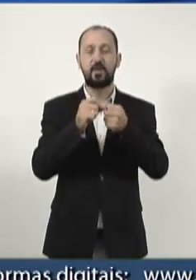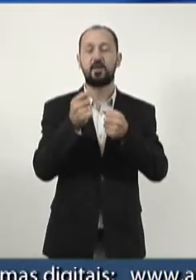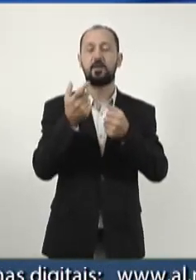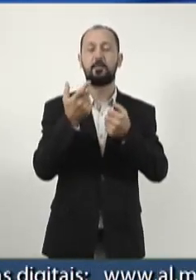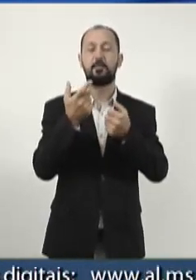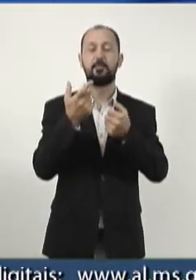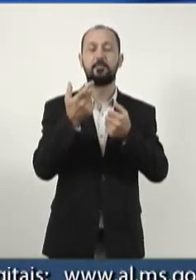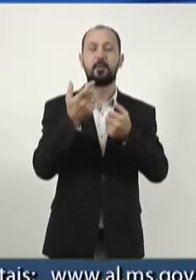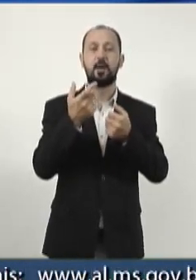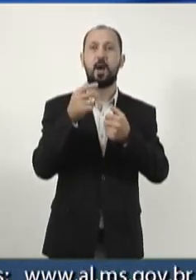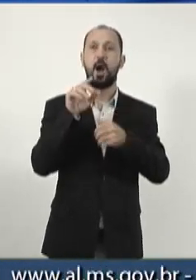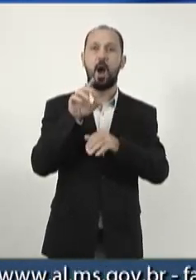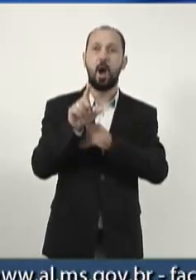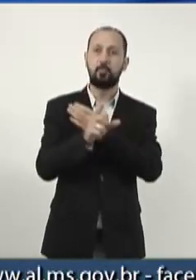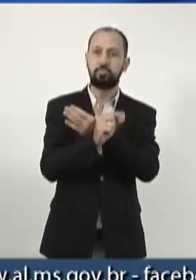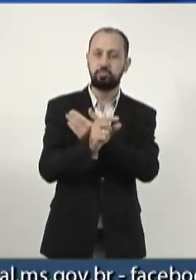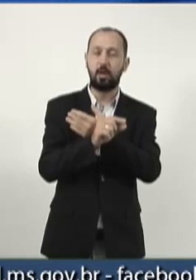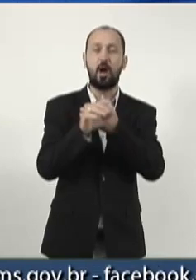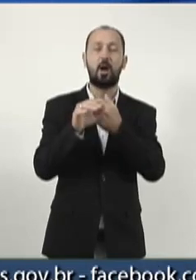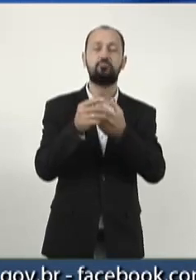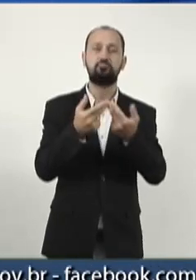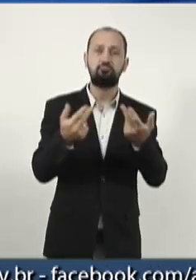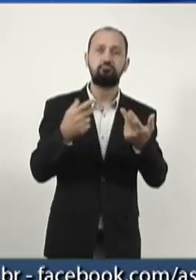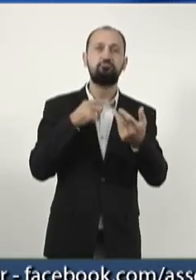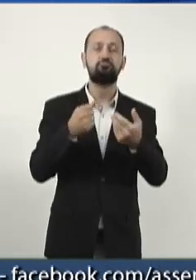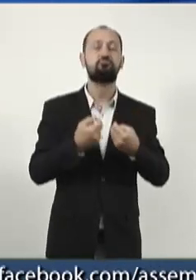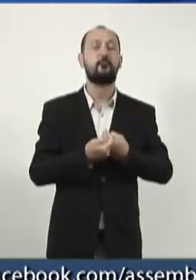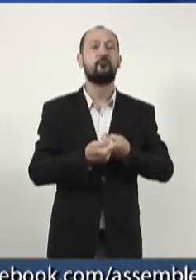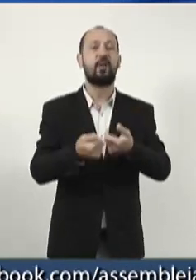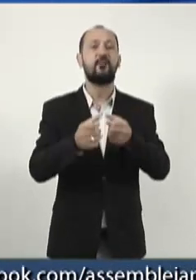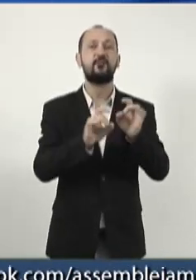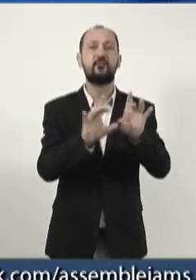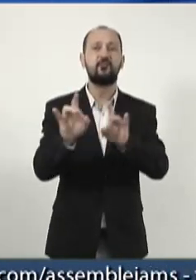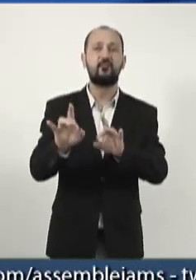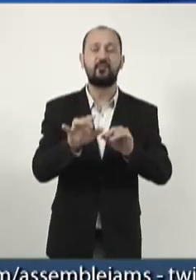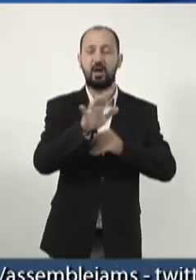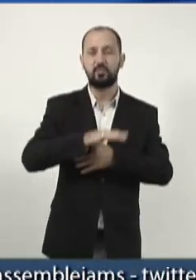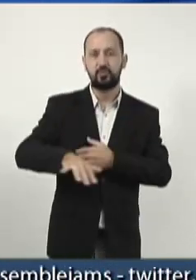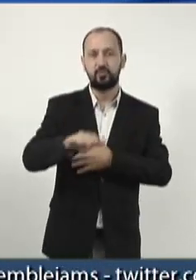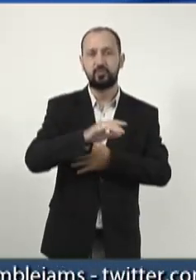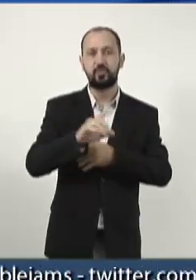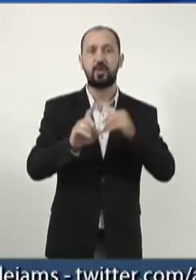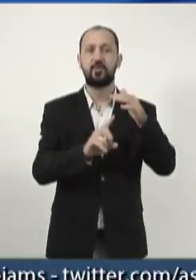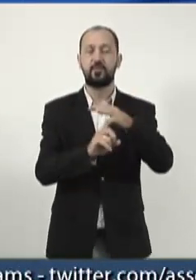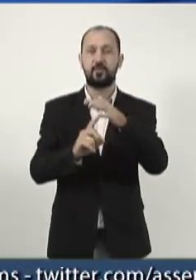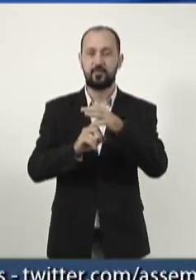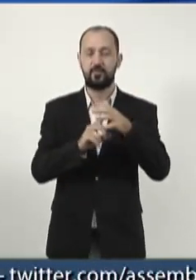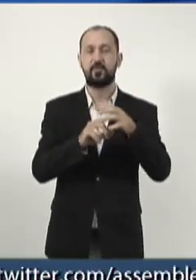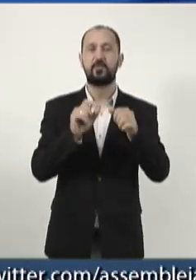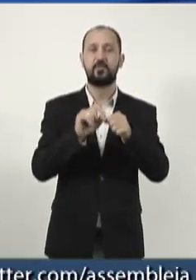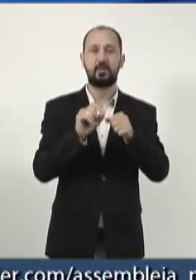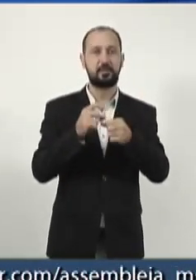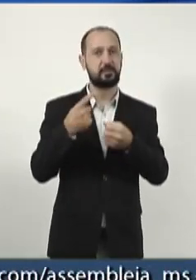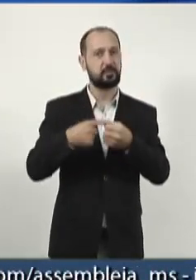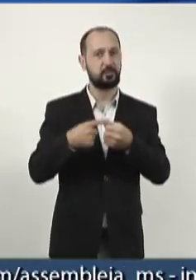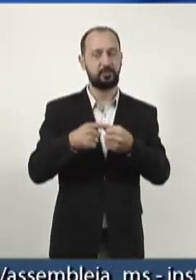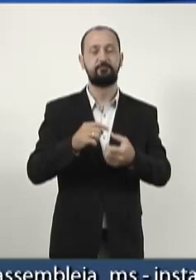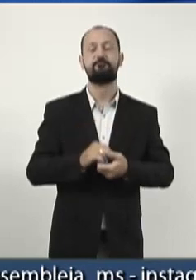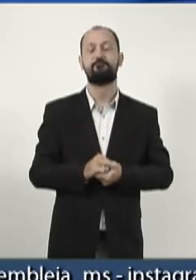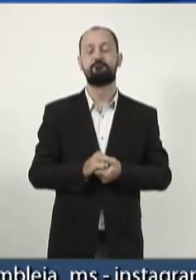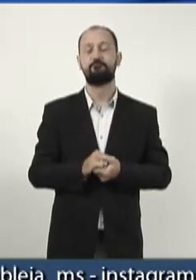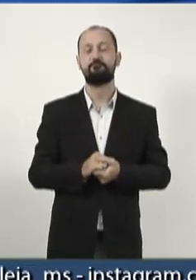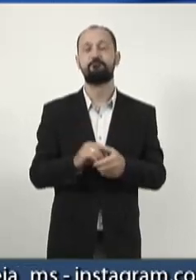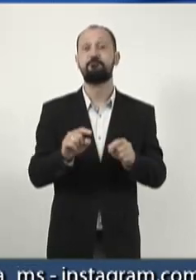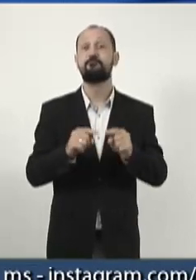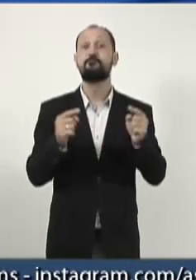aves, e permite acesso dos moradores aos mercados locais, em especial à feira do produtor na cidade. No